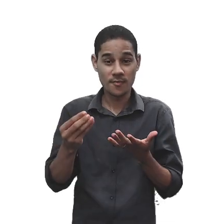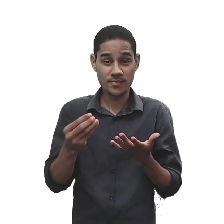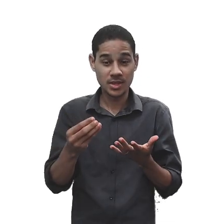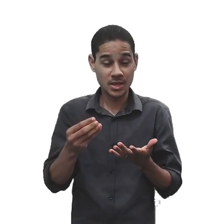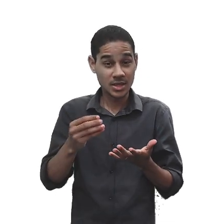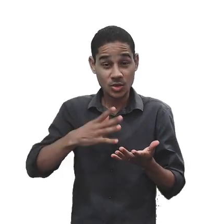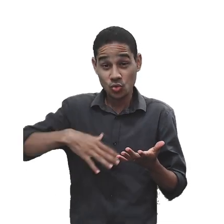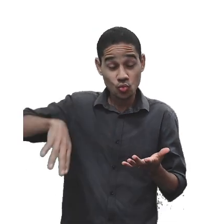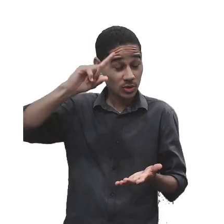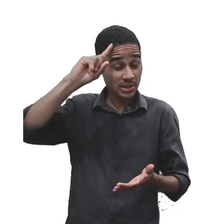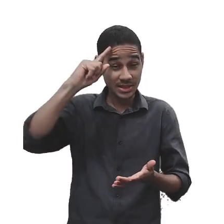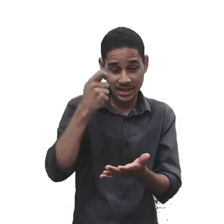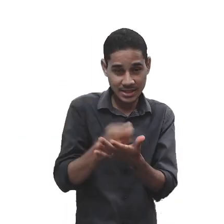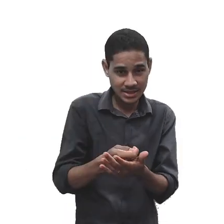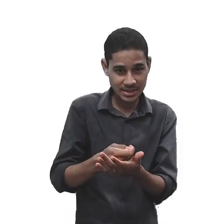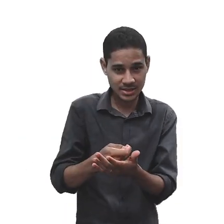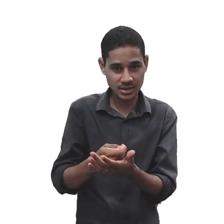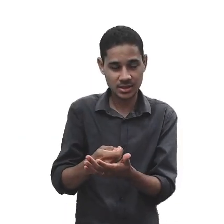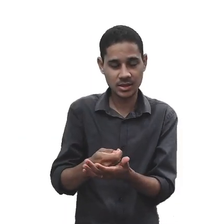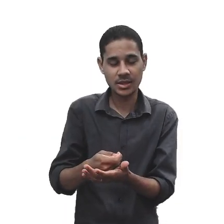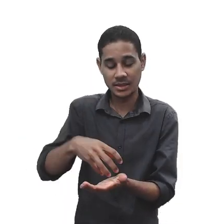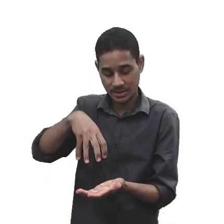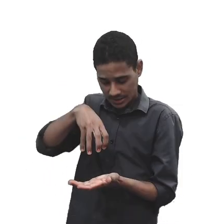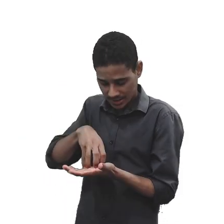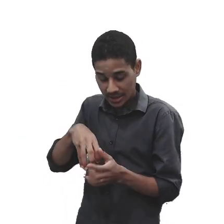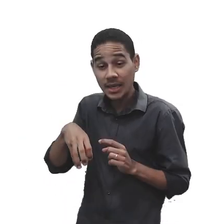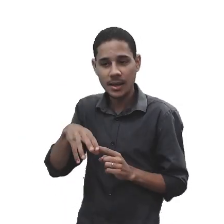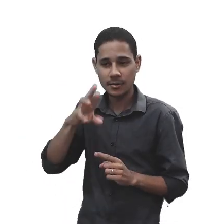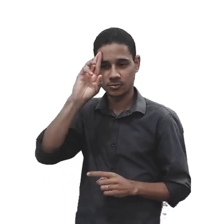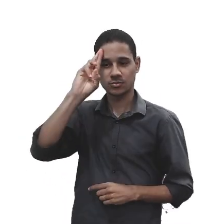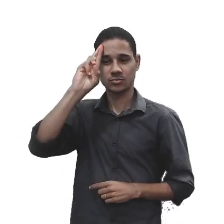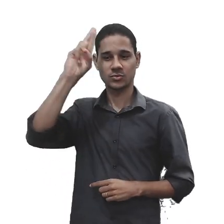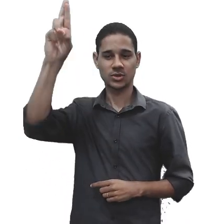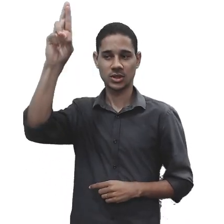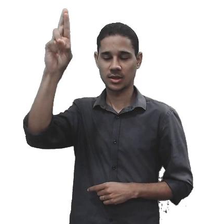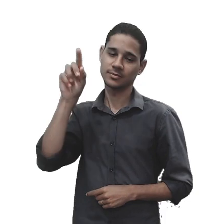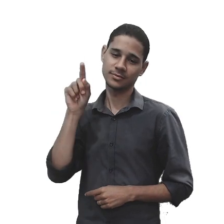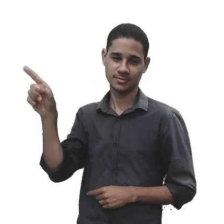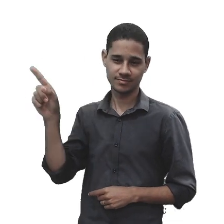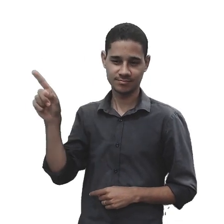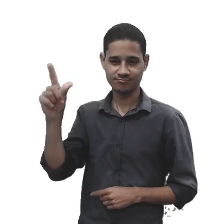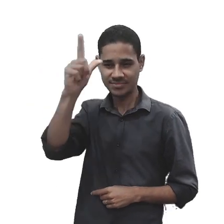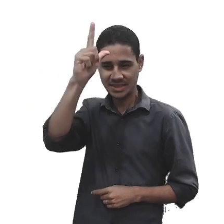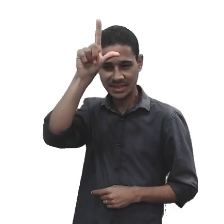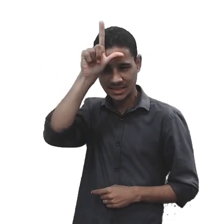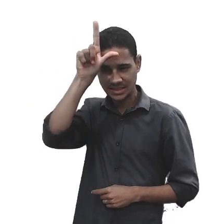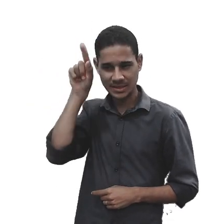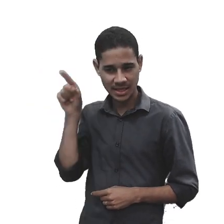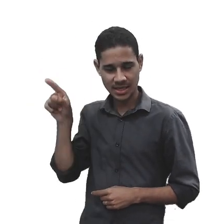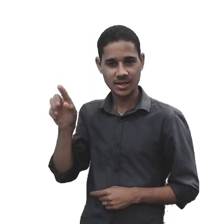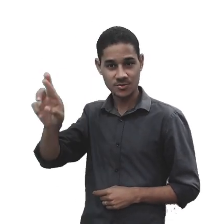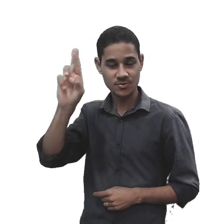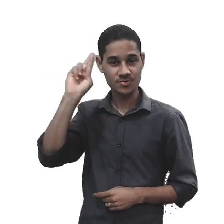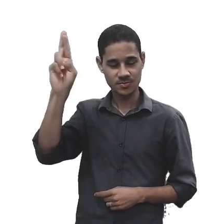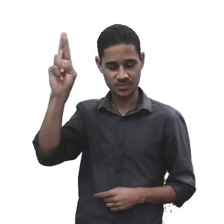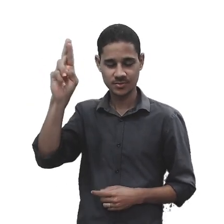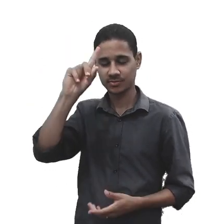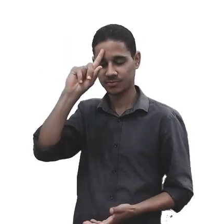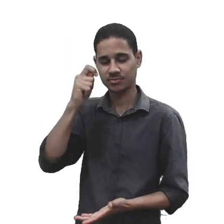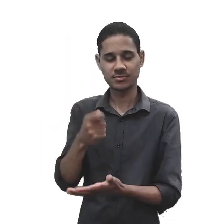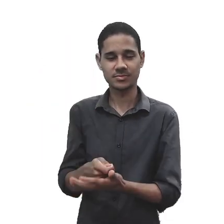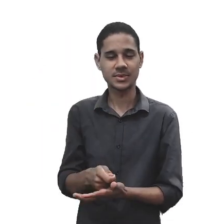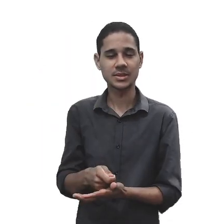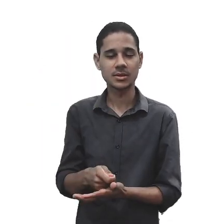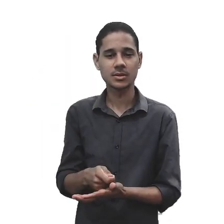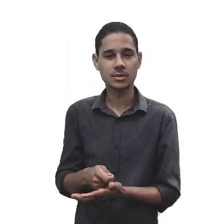tomada de decisão é determinada pelo gestor, pelo líder, pelo diretor da instituição. É uma